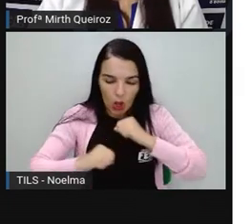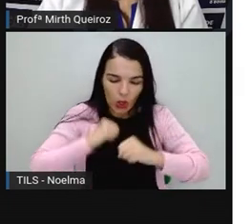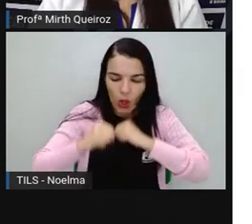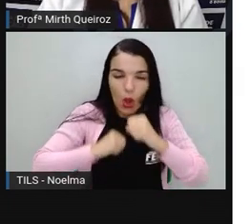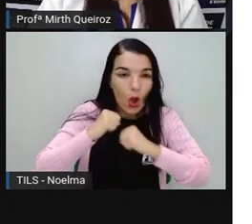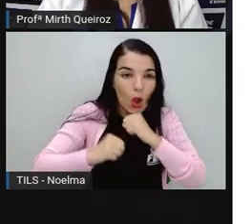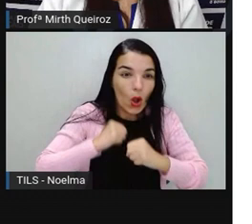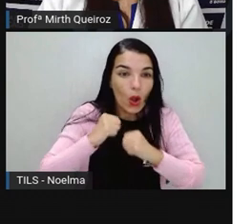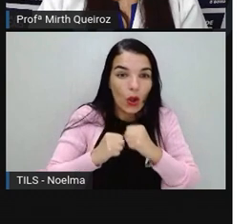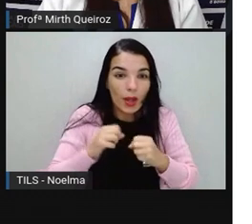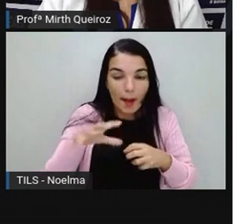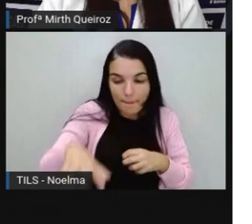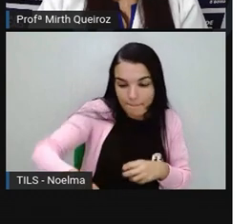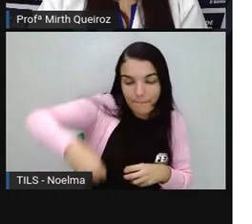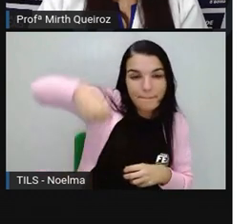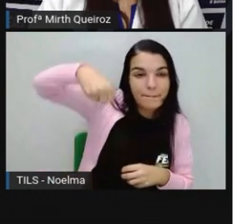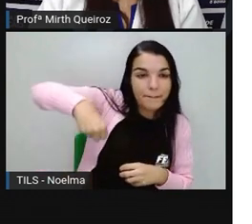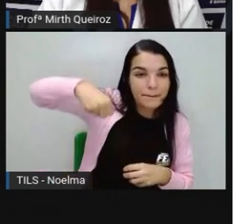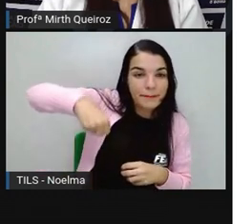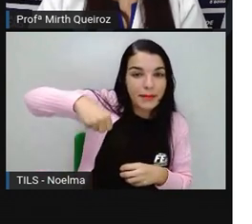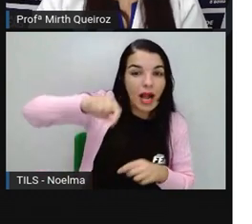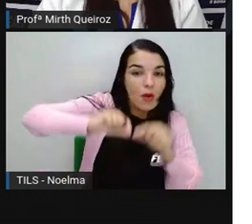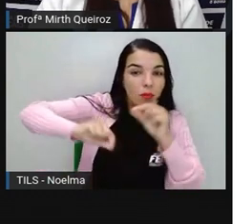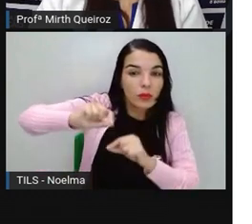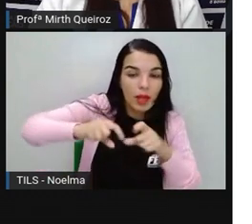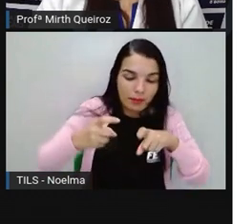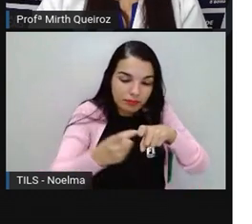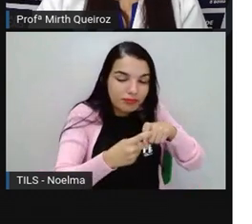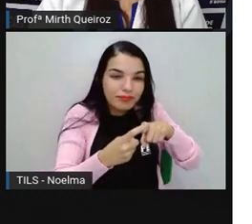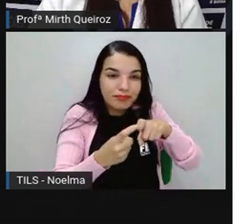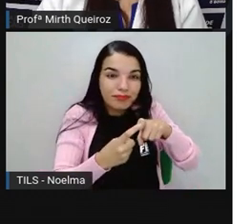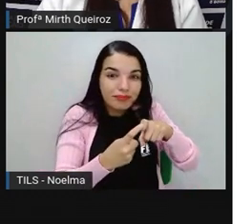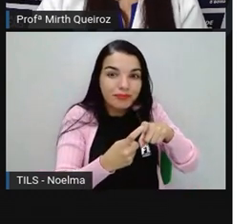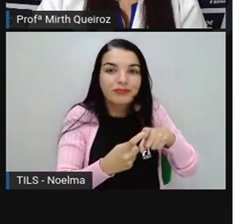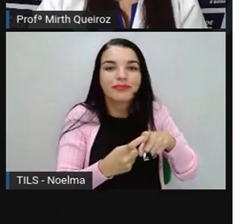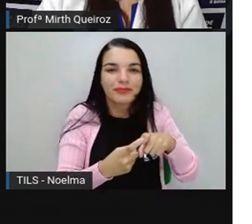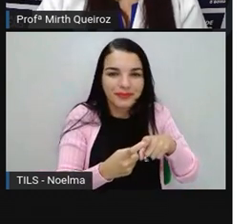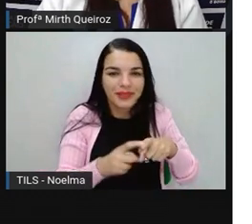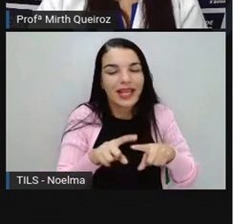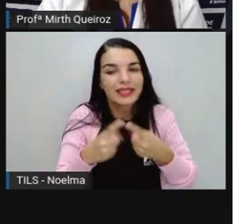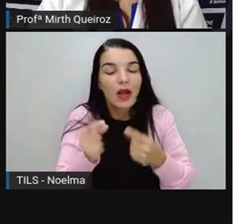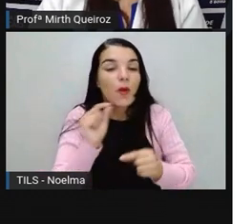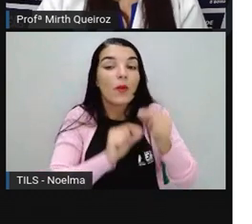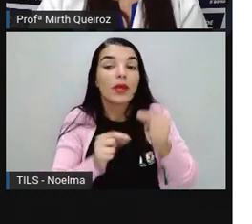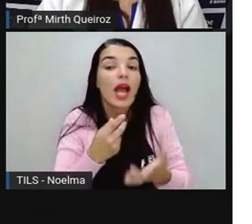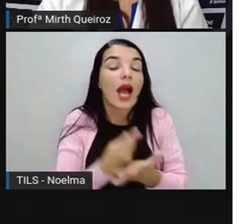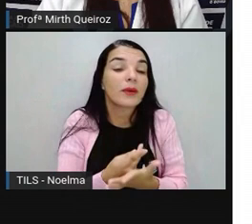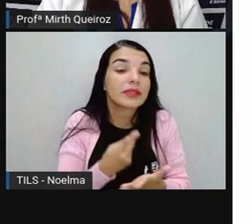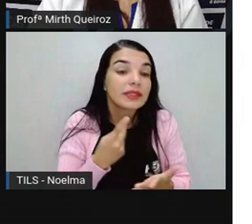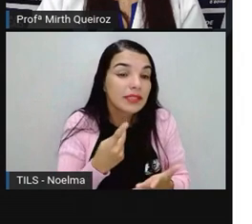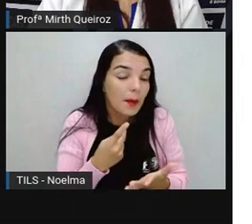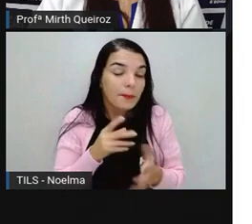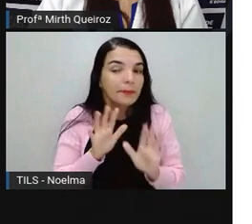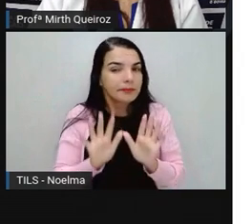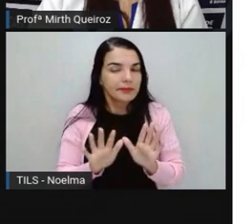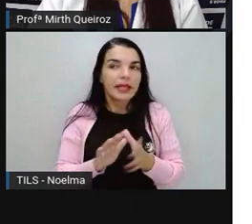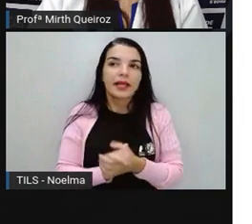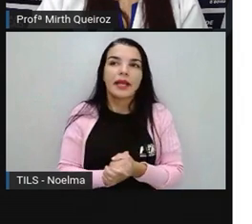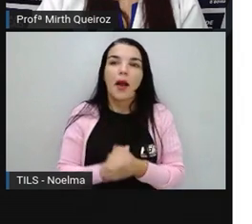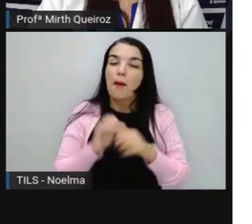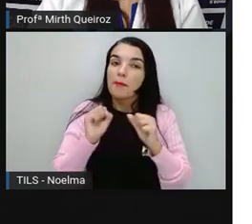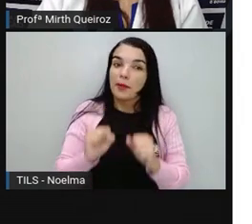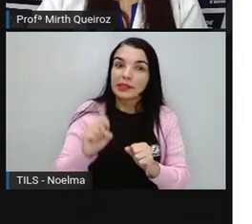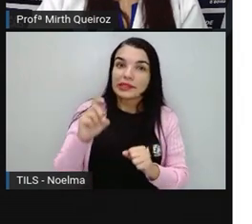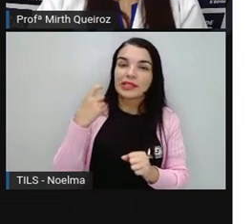para poder pegar a malinha de primeiro socorro. Então, o que aconteceu aqui? Provavelmente, o